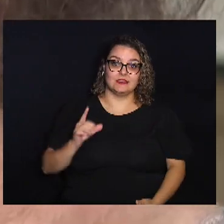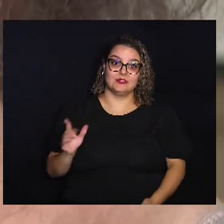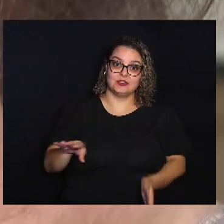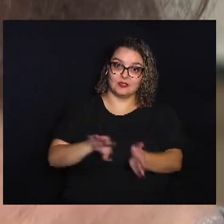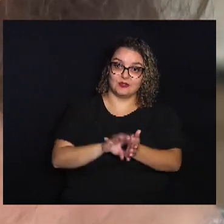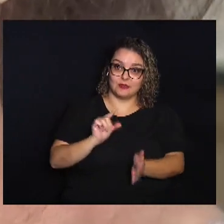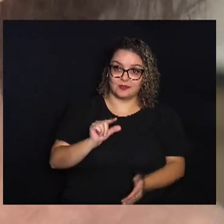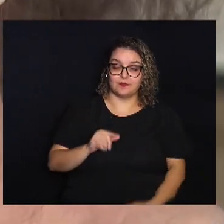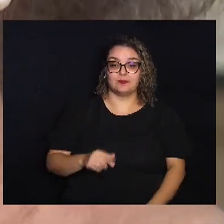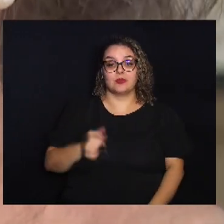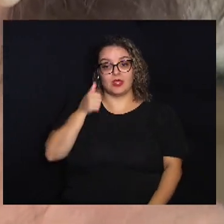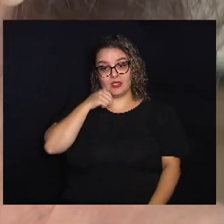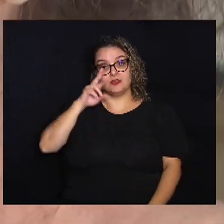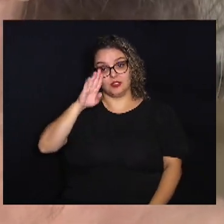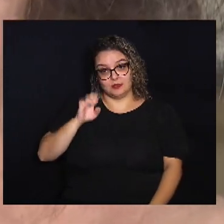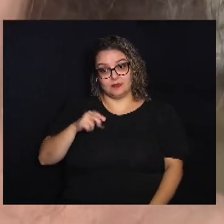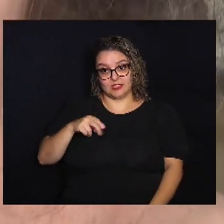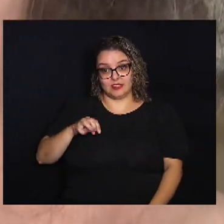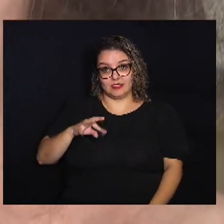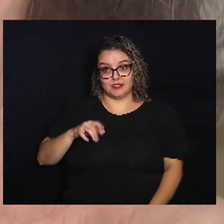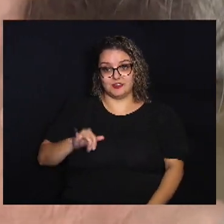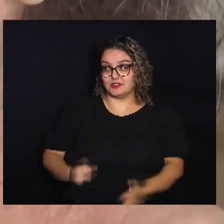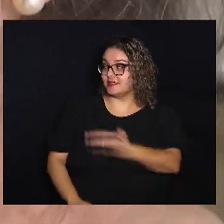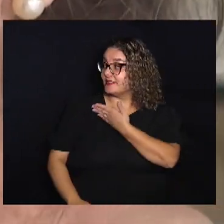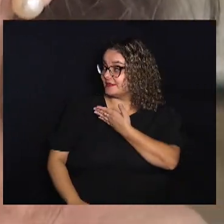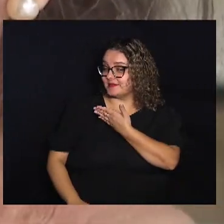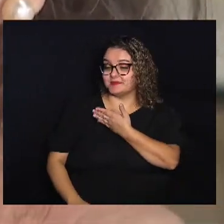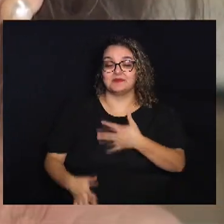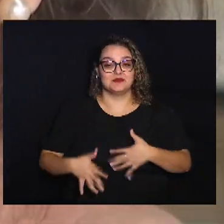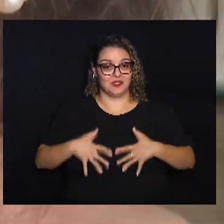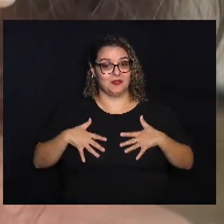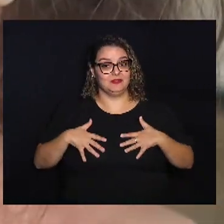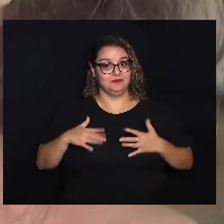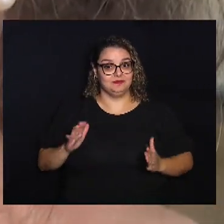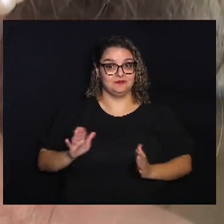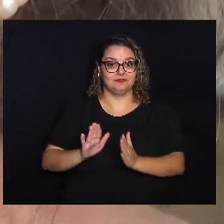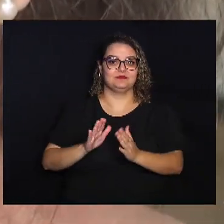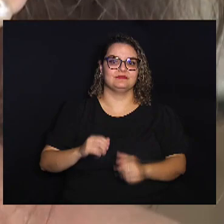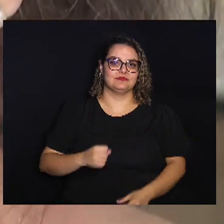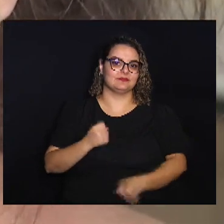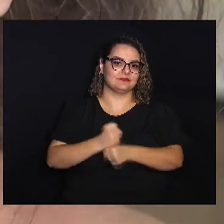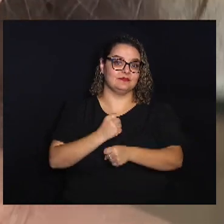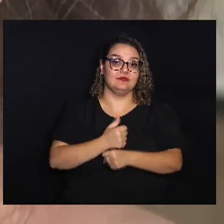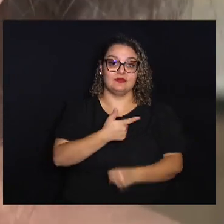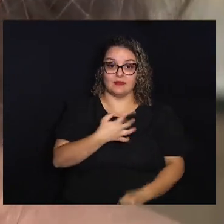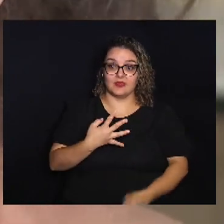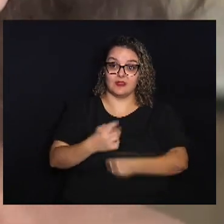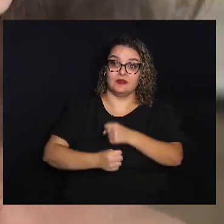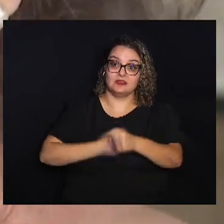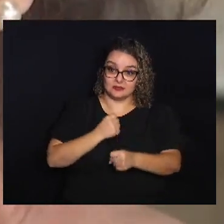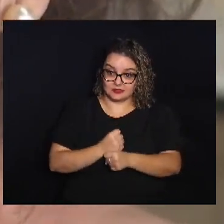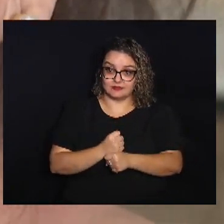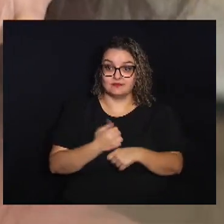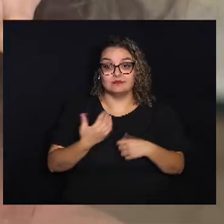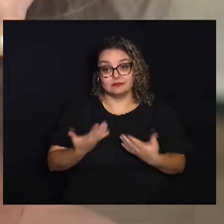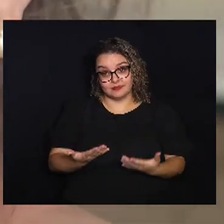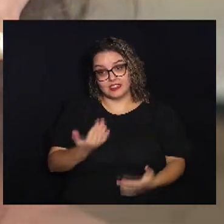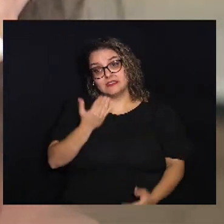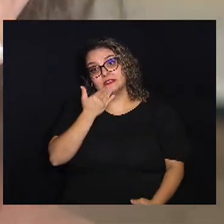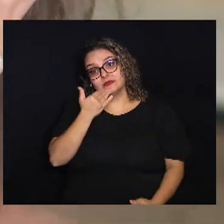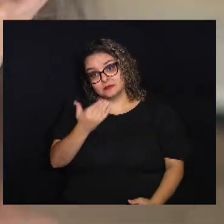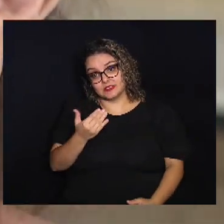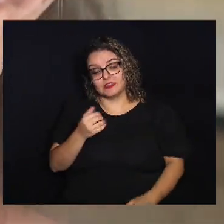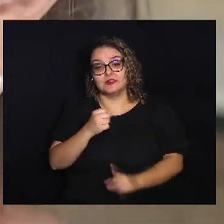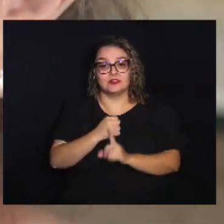Dona Benedita se diz orgulhosa Por estar à frente dessa ação há 24 anos Mas faz um apelo à